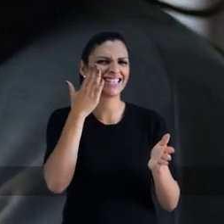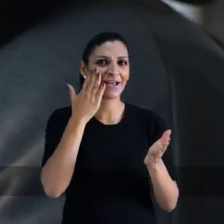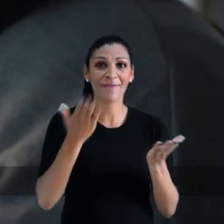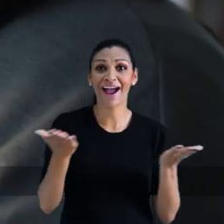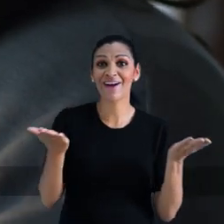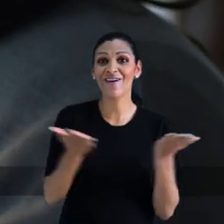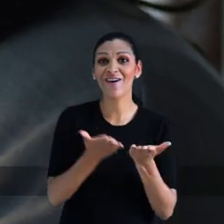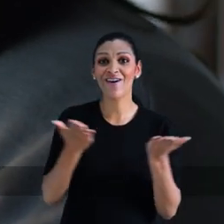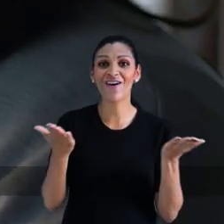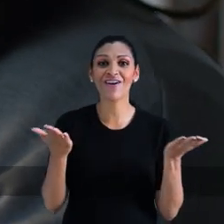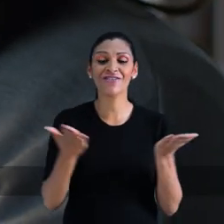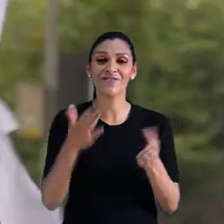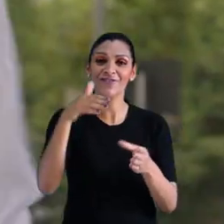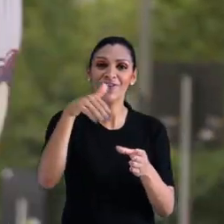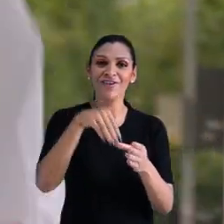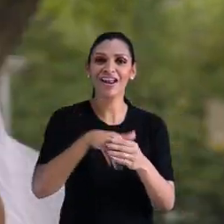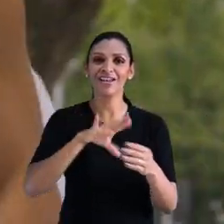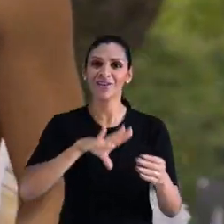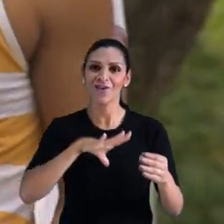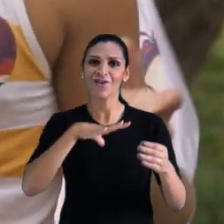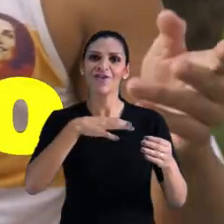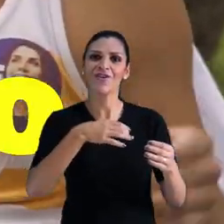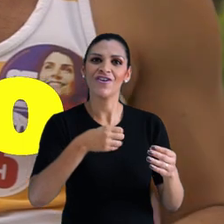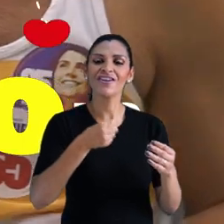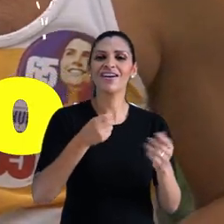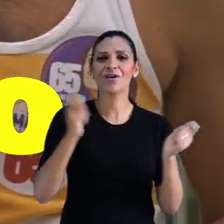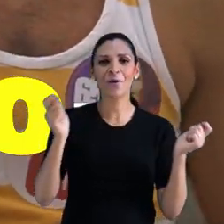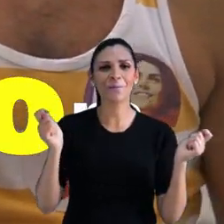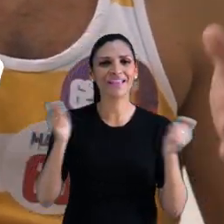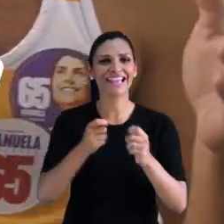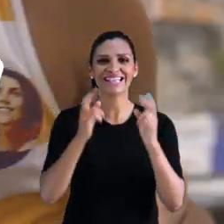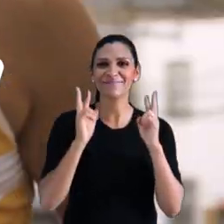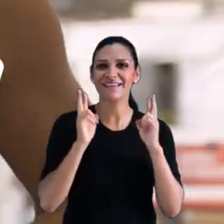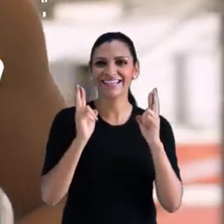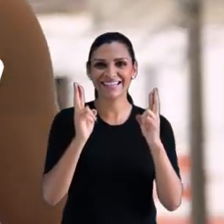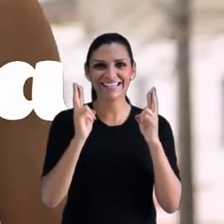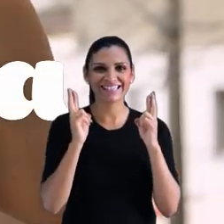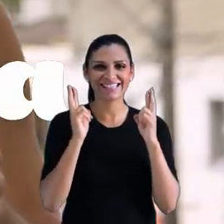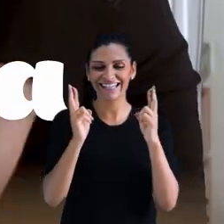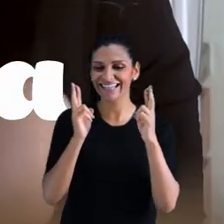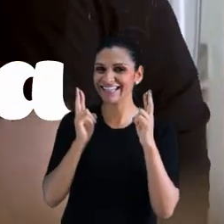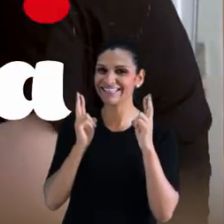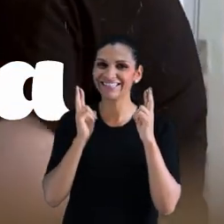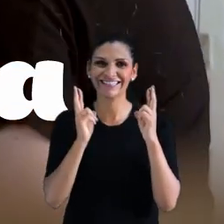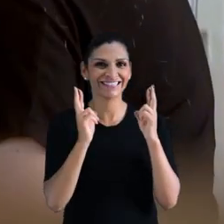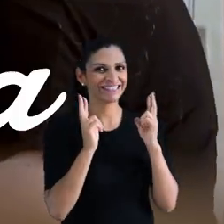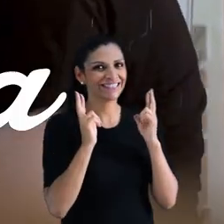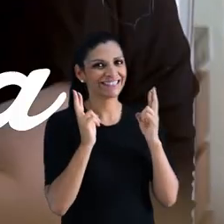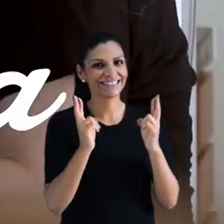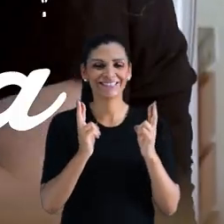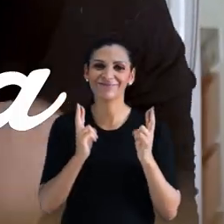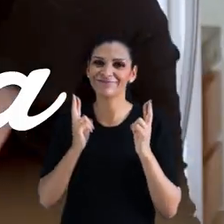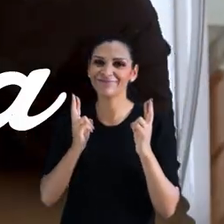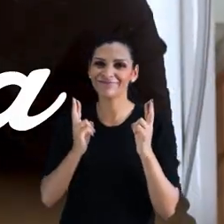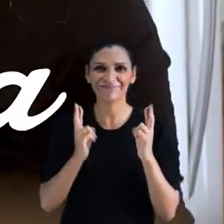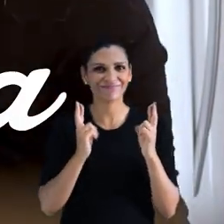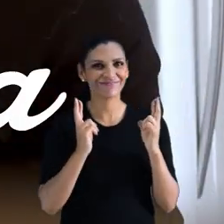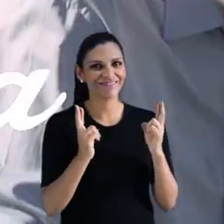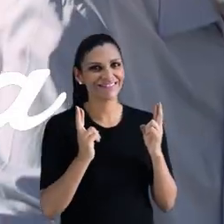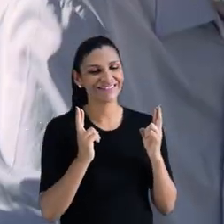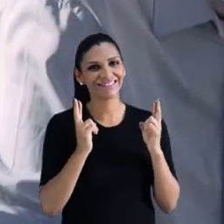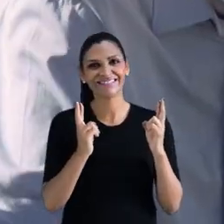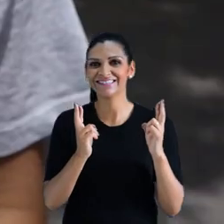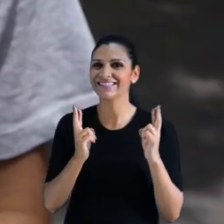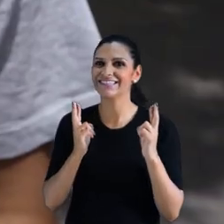prefeitura diferente, já sabe. Dessa vez eu voto na coragem, competência e esperança.